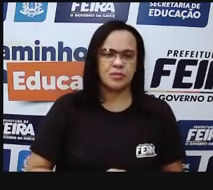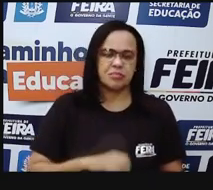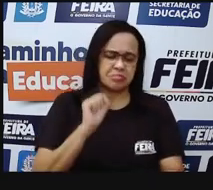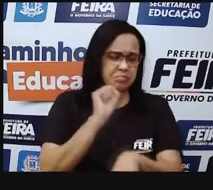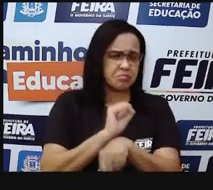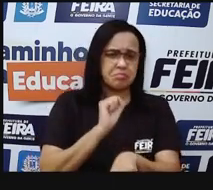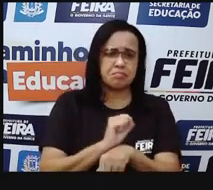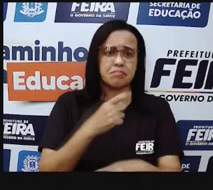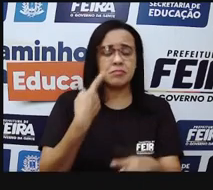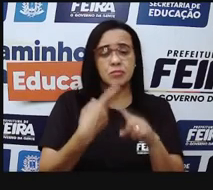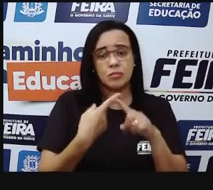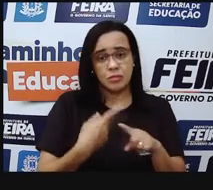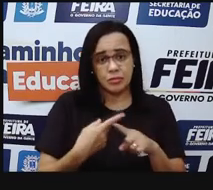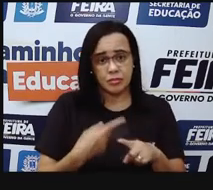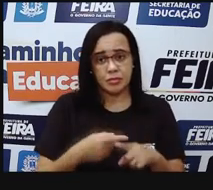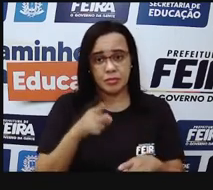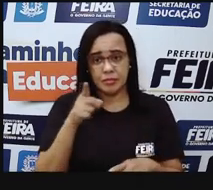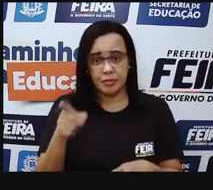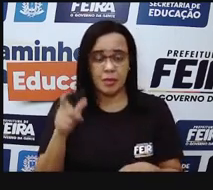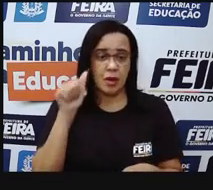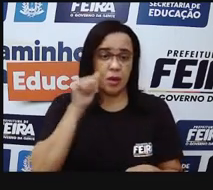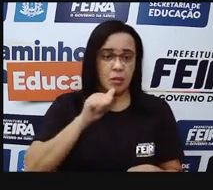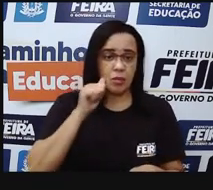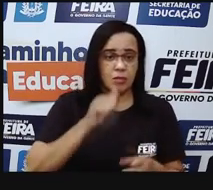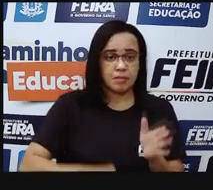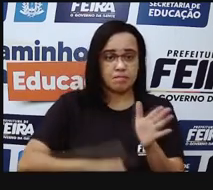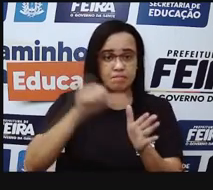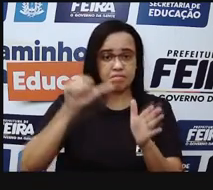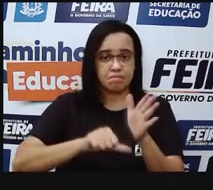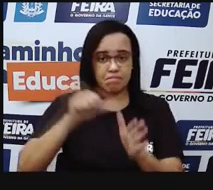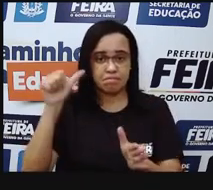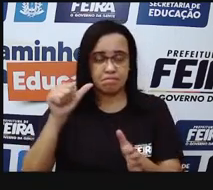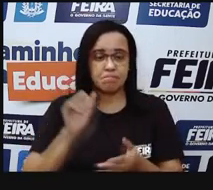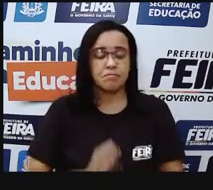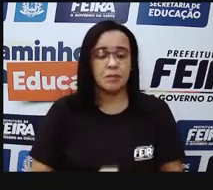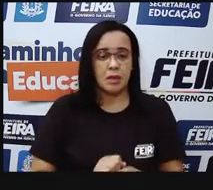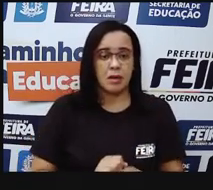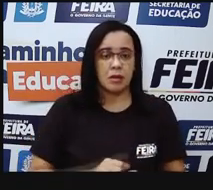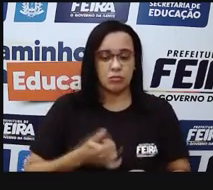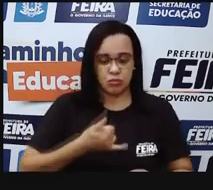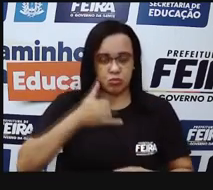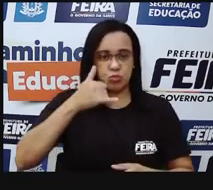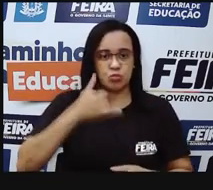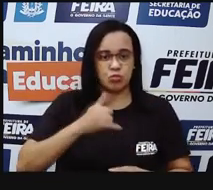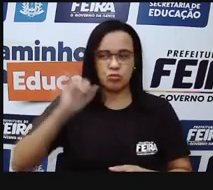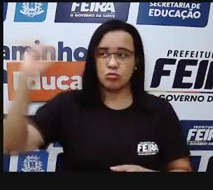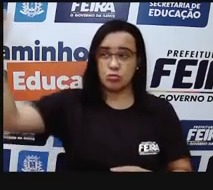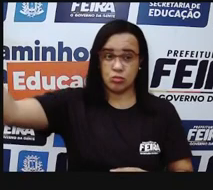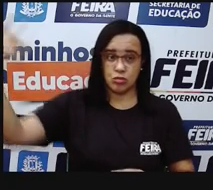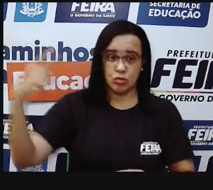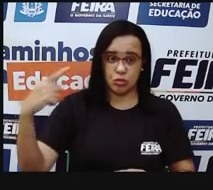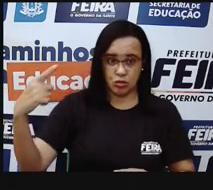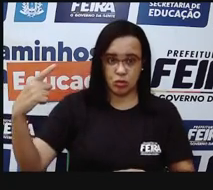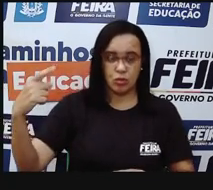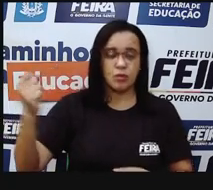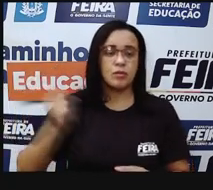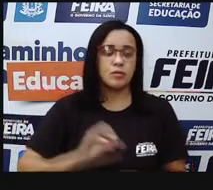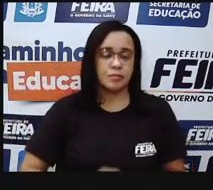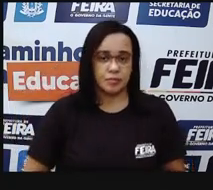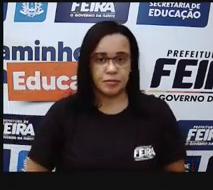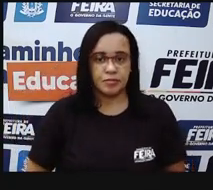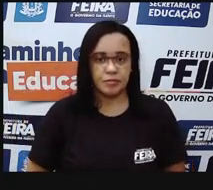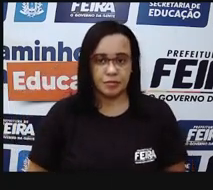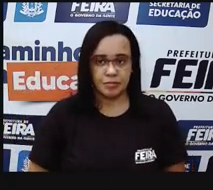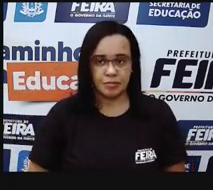Ela foi a pioneira em pensar na energia solar como um